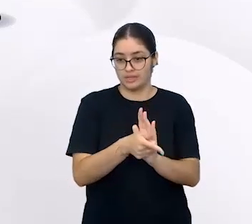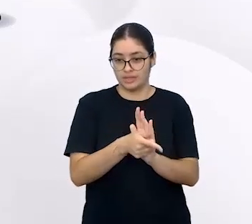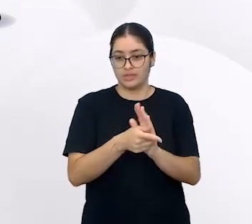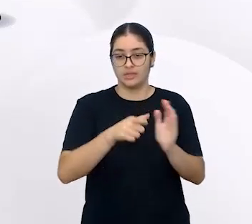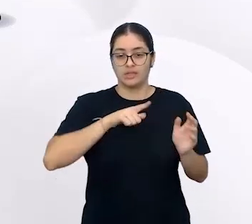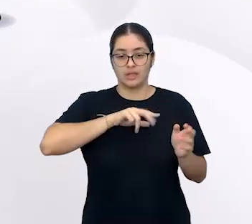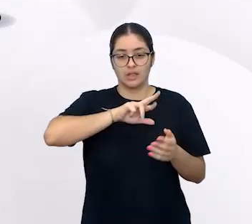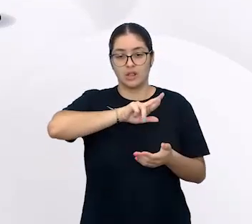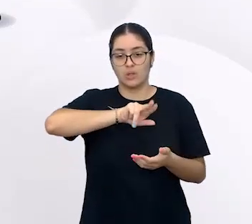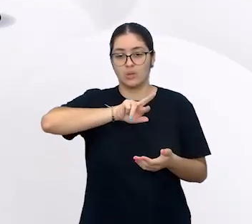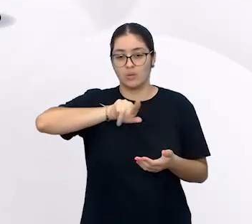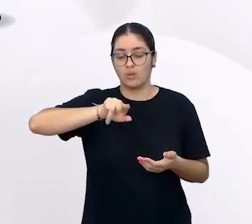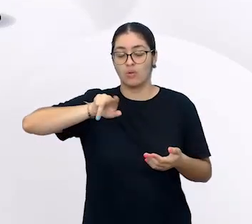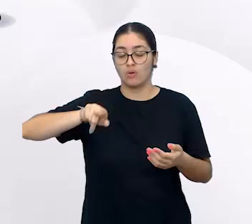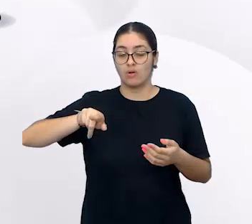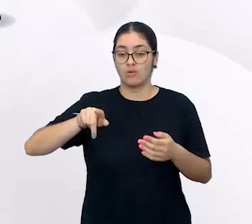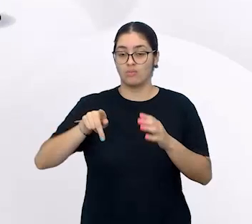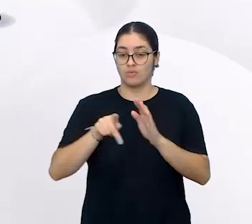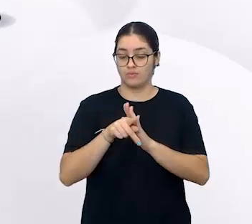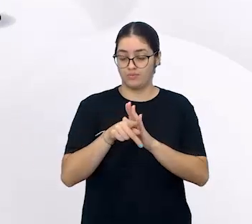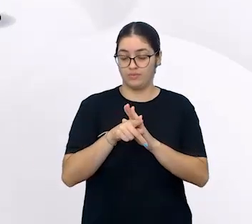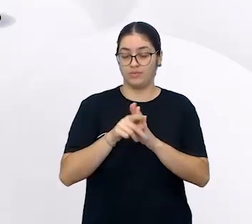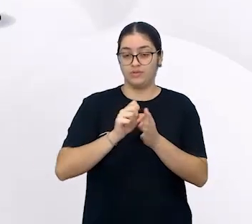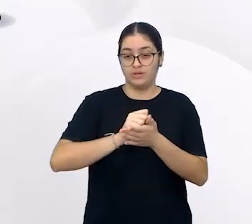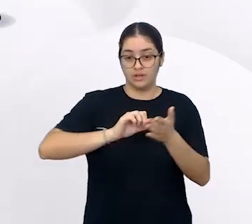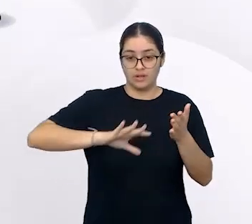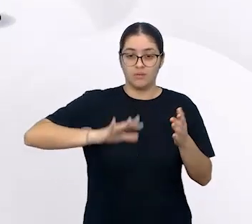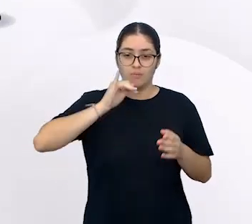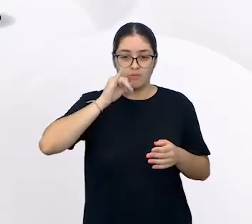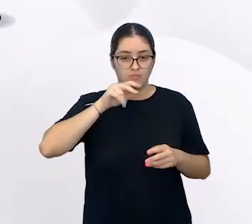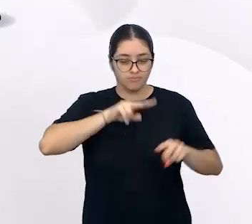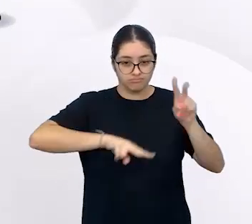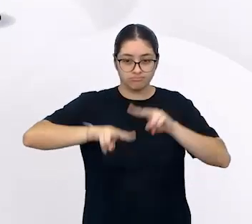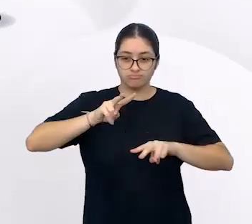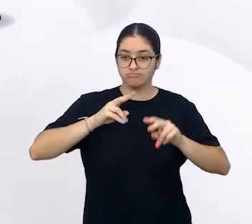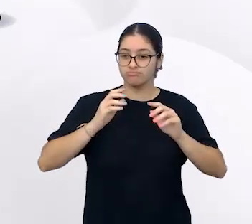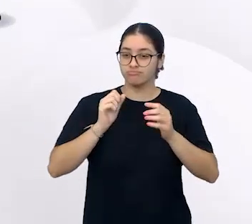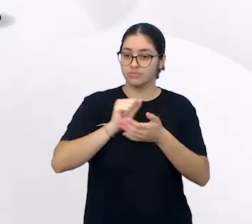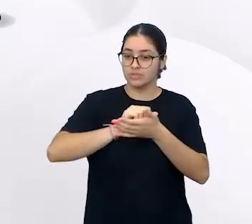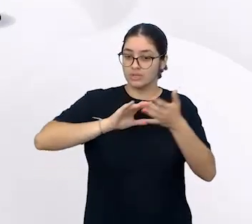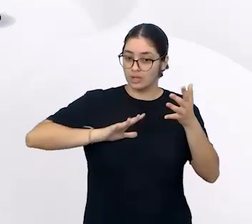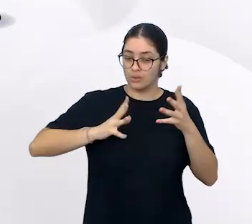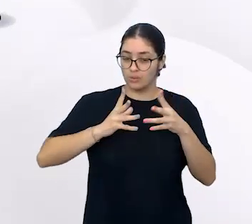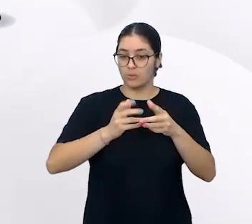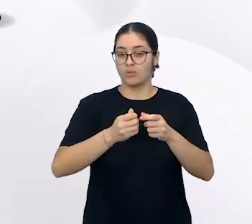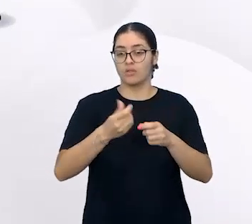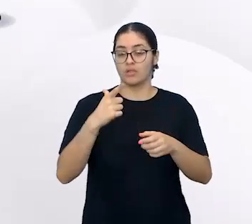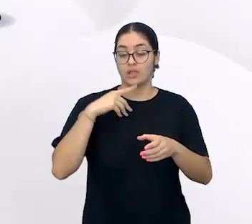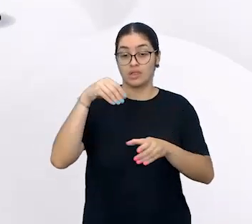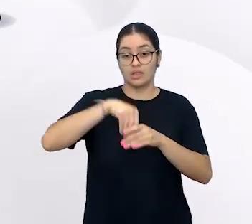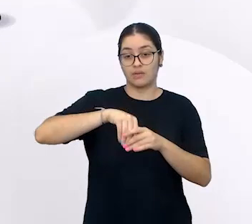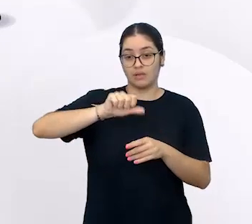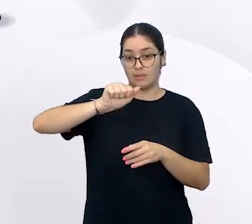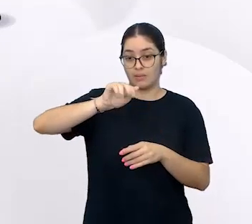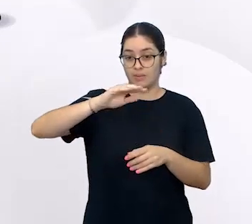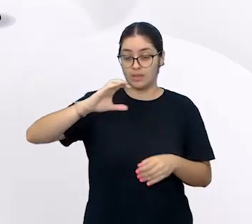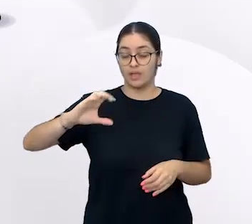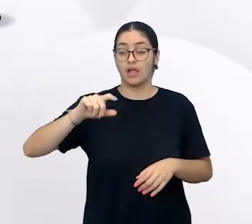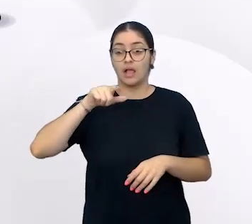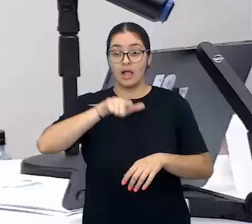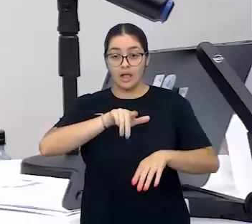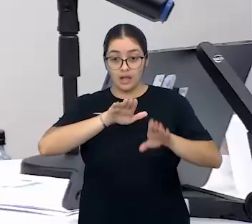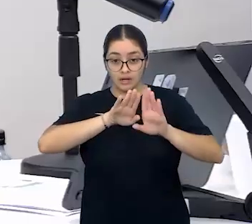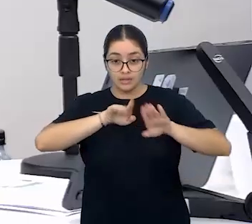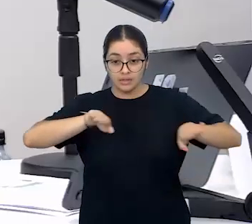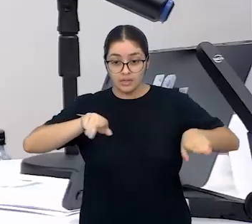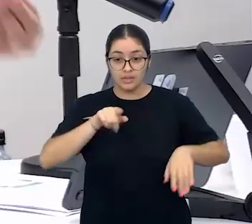em diferentes esferas da atividade humana. Se a gente olhar todas as habilidades que a gente encontra ali dentro da alfabetização, a criança,